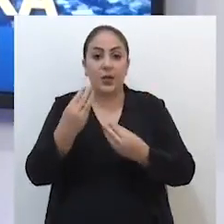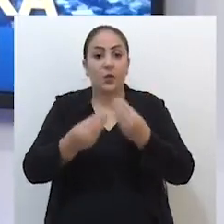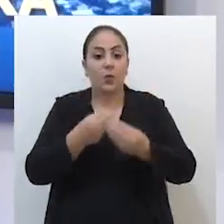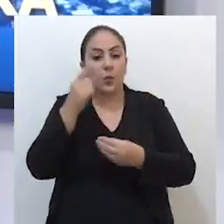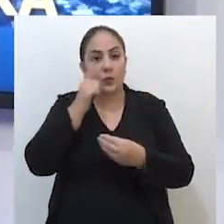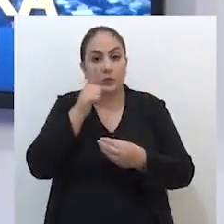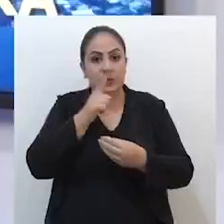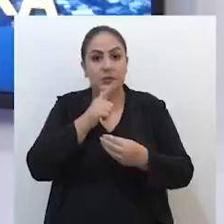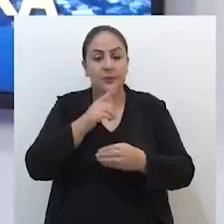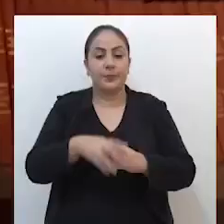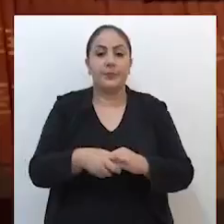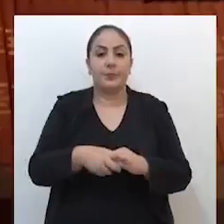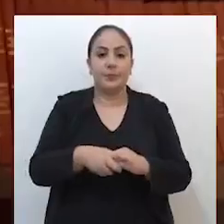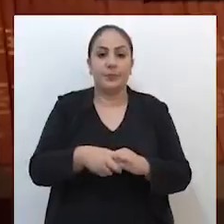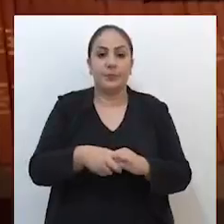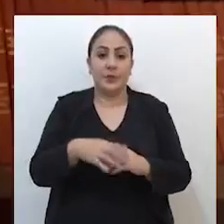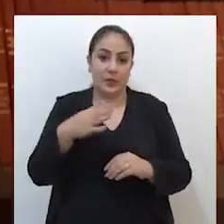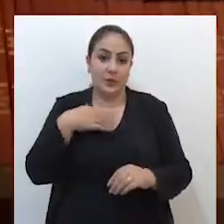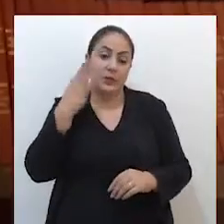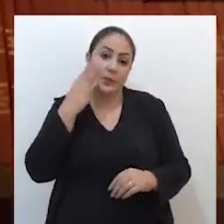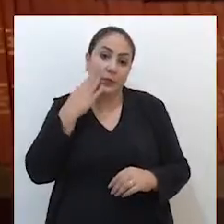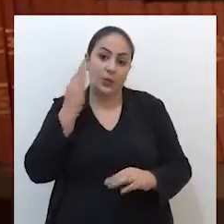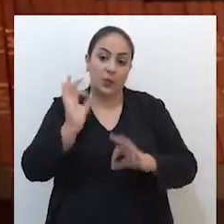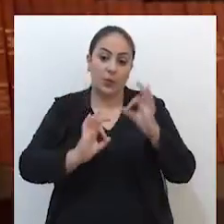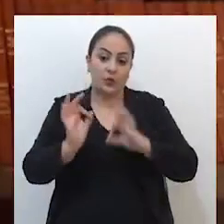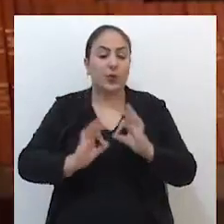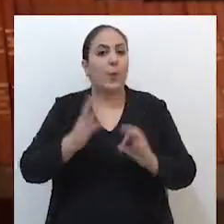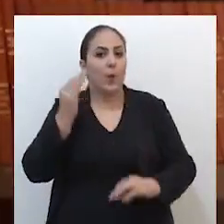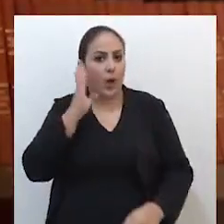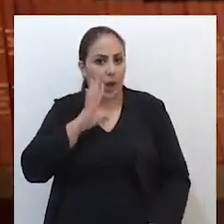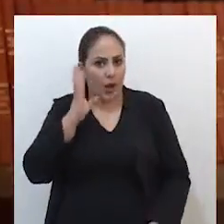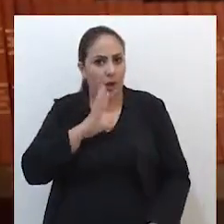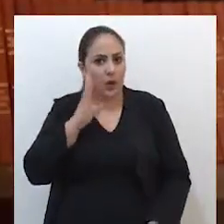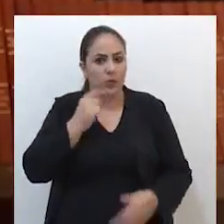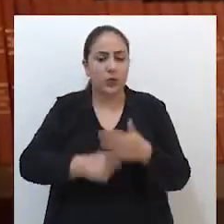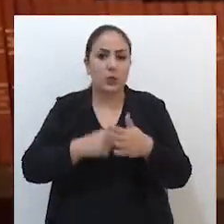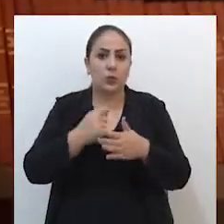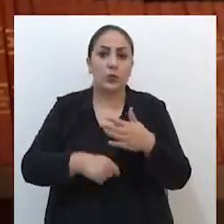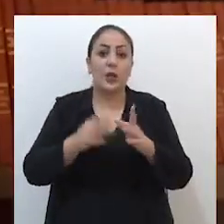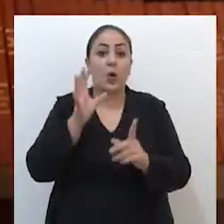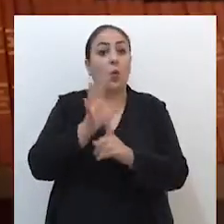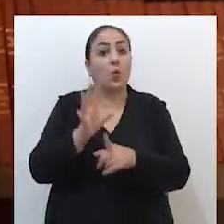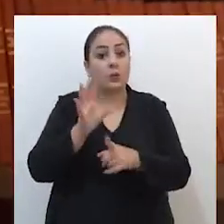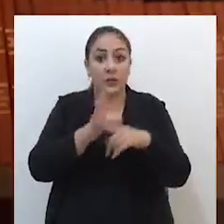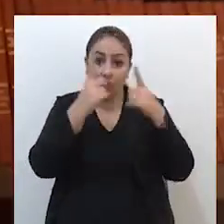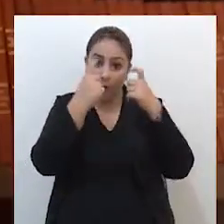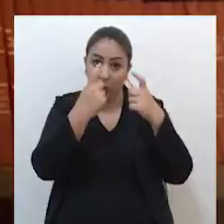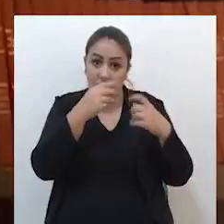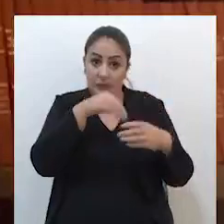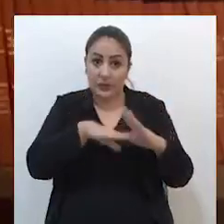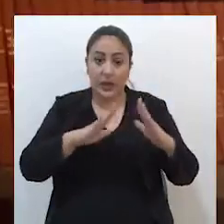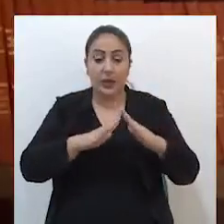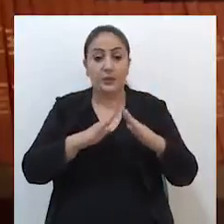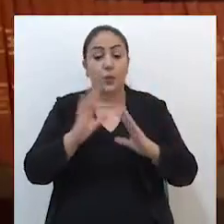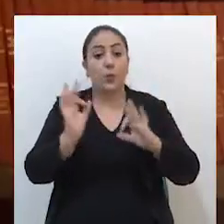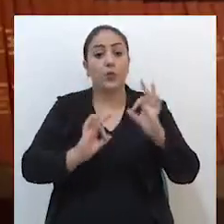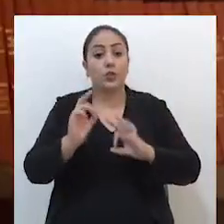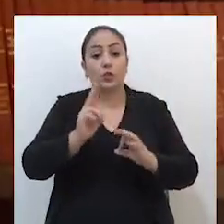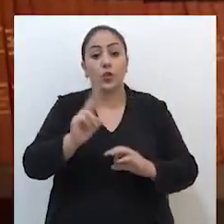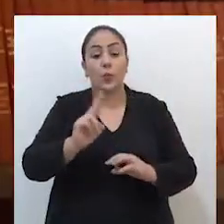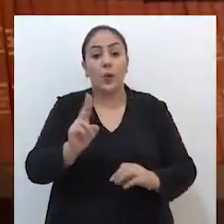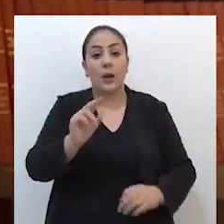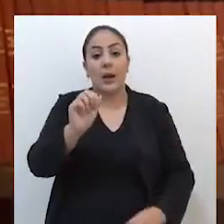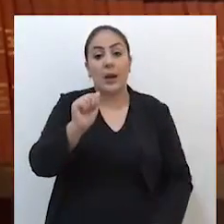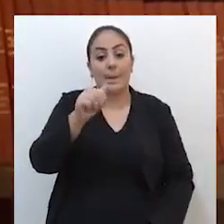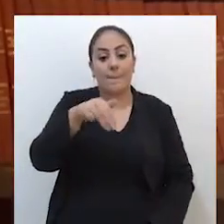conseguir o aparelho. Fiquei sabendo um projeto muito legal na luta contra a violência doméstica. Esse projeto se chama